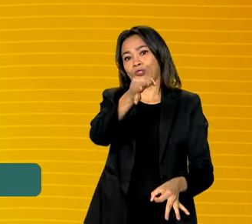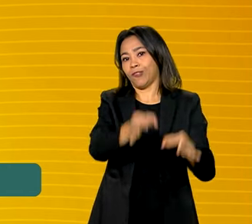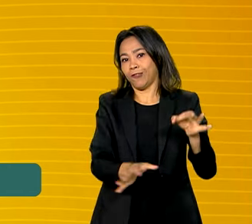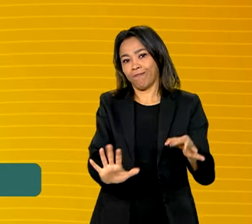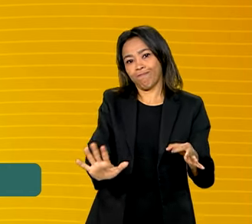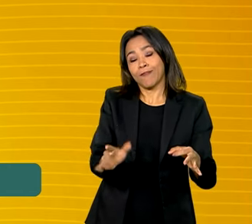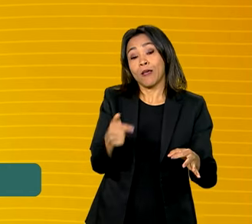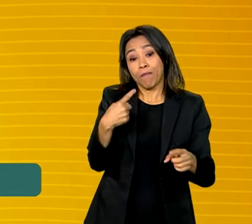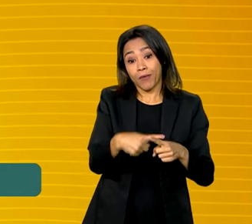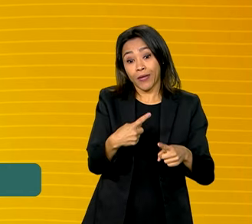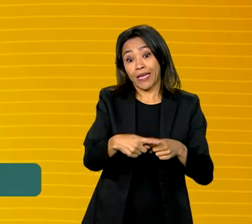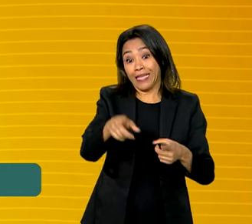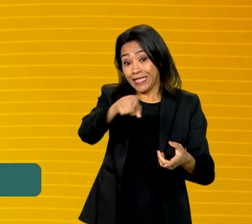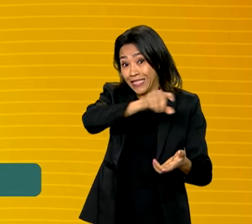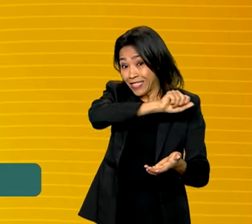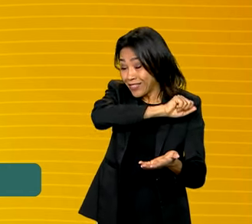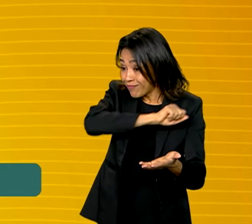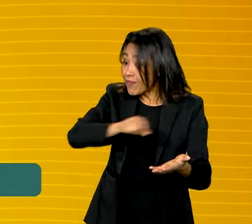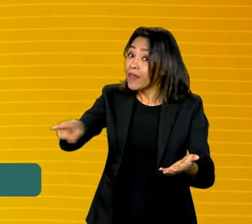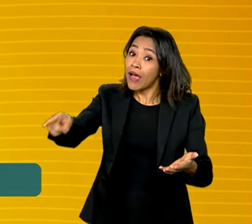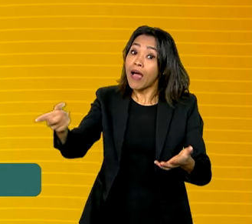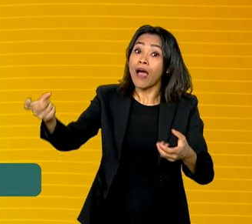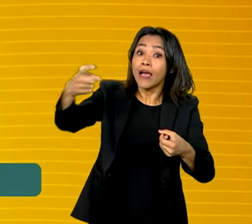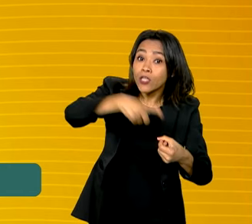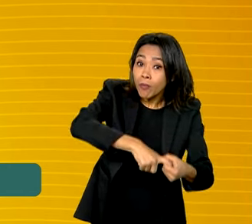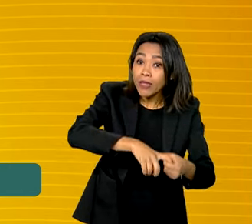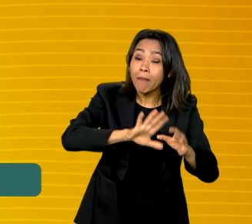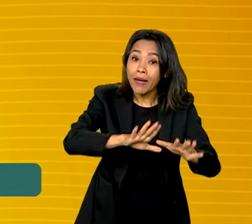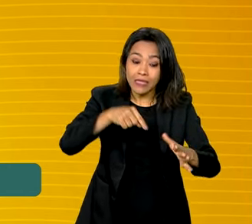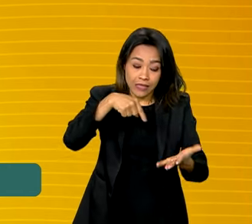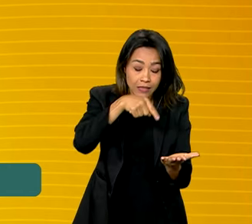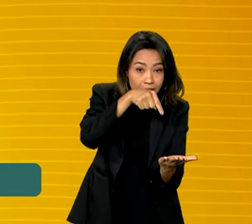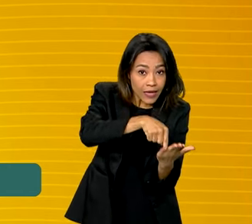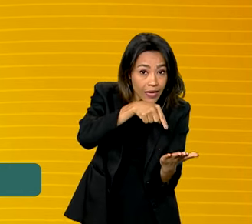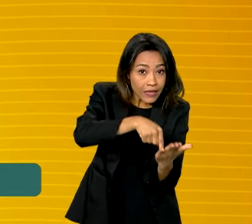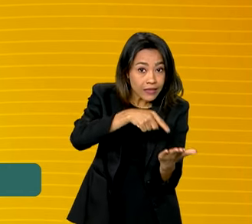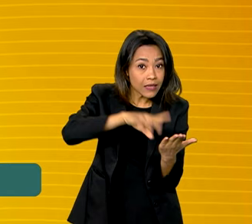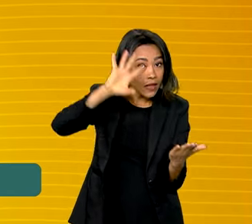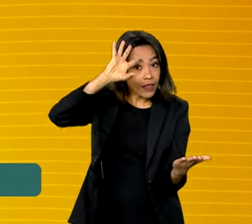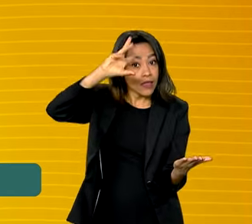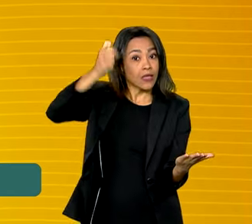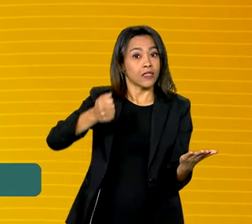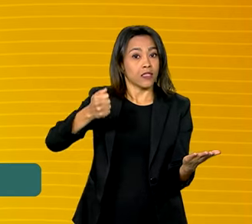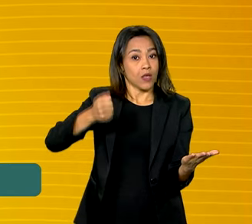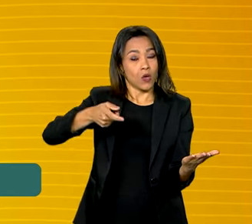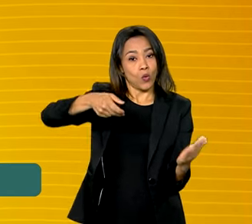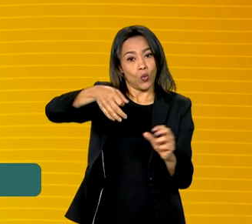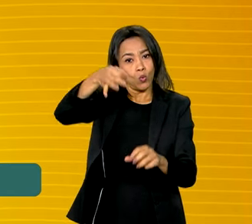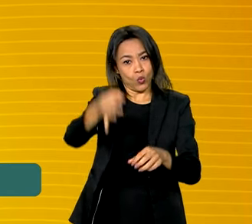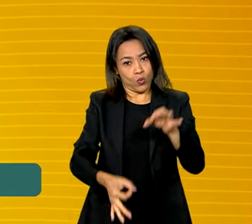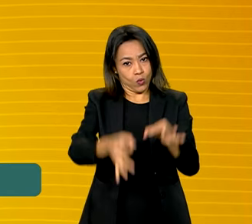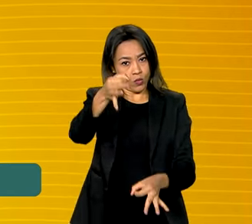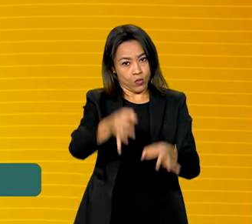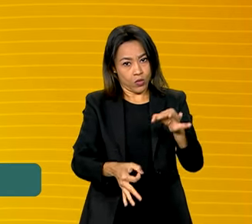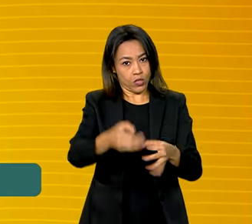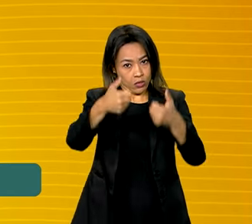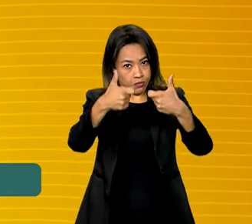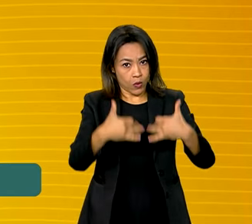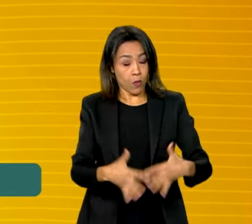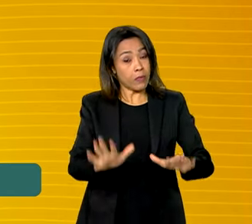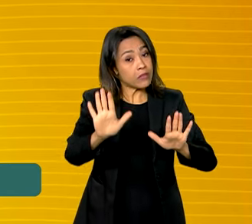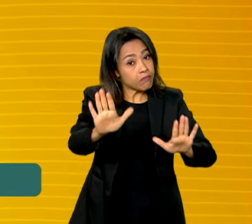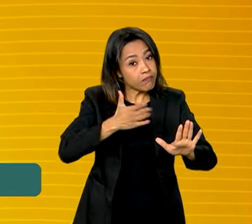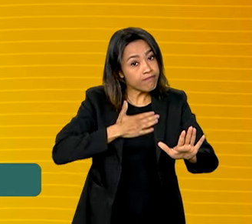ordenava o despejo da retomada indígena. Na decisão, o desembargador Audrey Gasparini disse que existe um